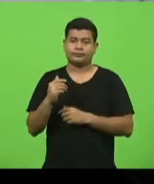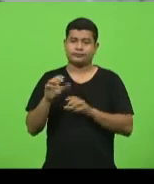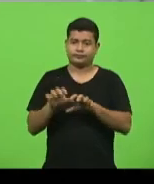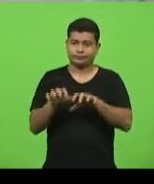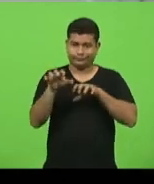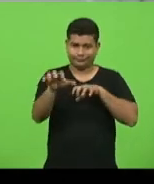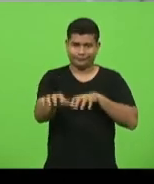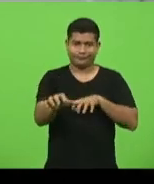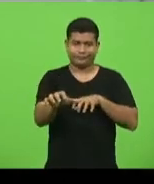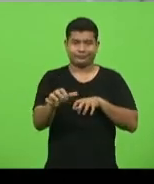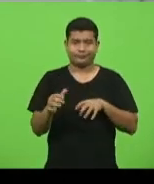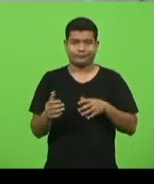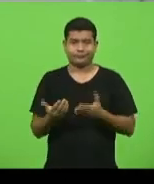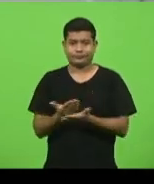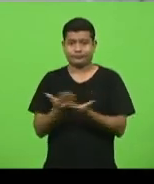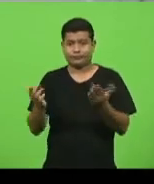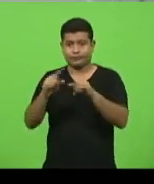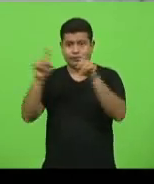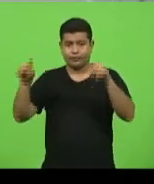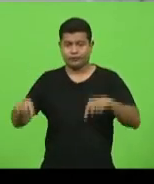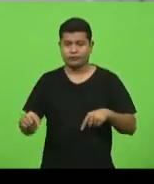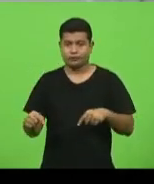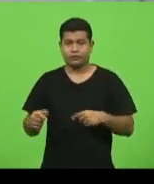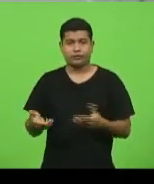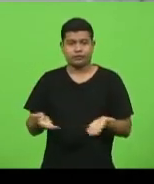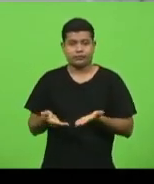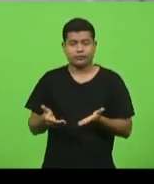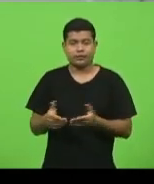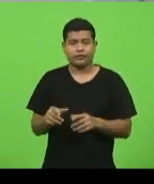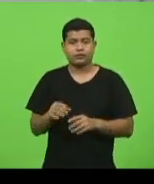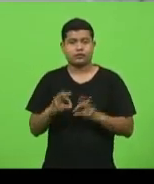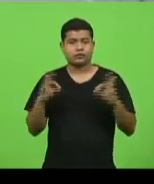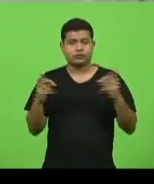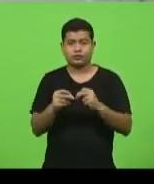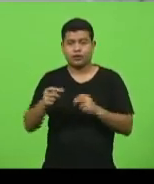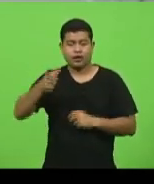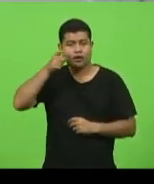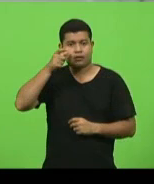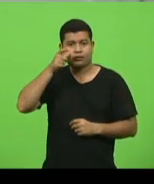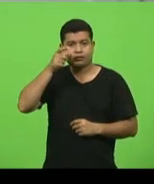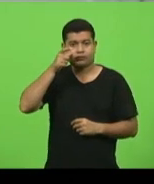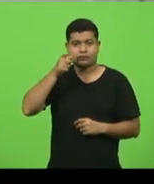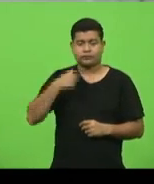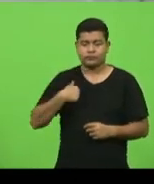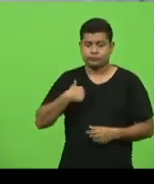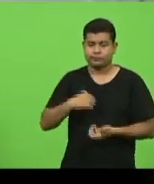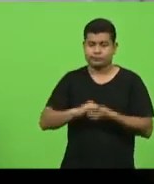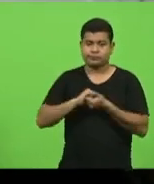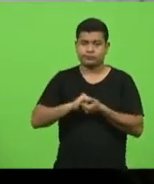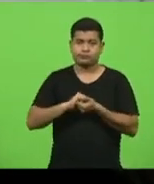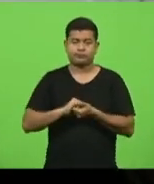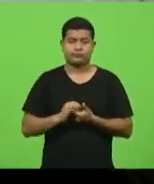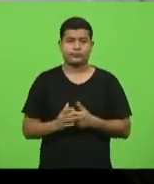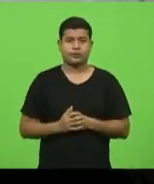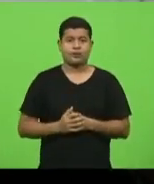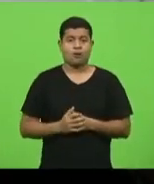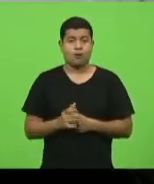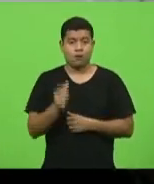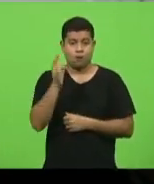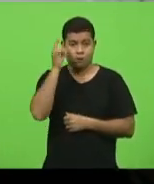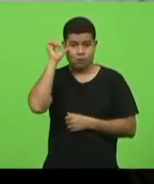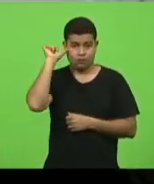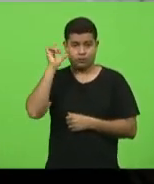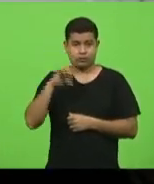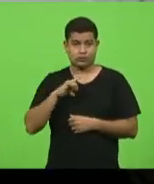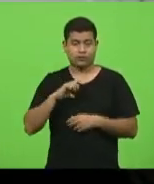Aos servidores, quem nos assiste nos canais respectivos, meu cumprimento. Senhor presidente, ontem nós tivemos uma